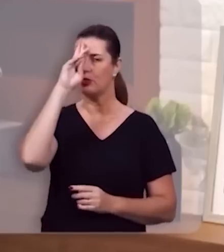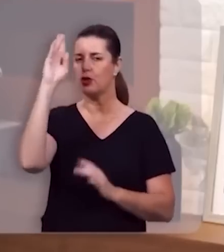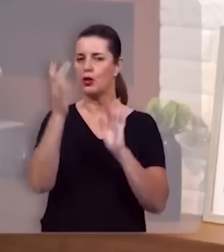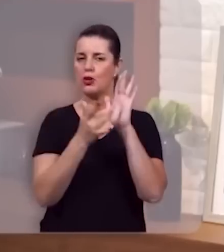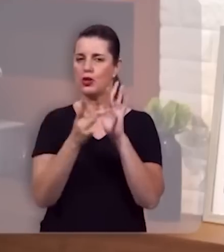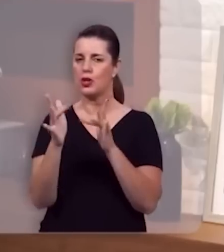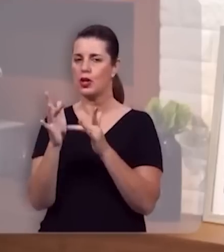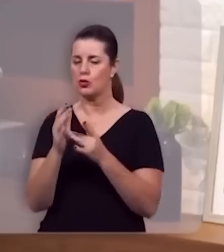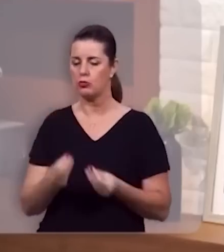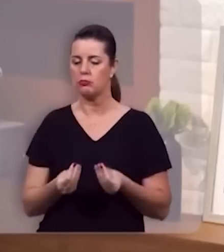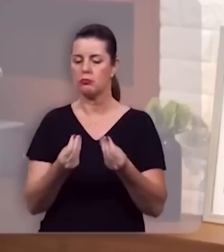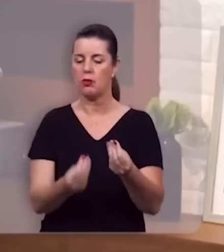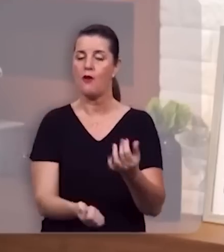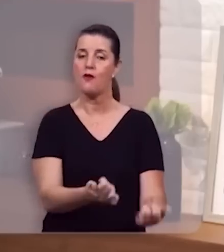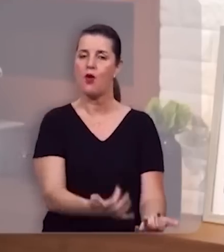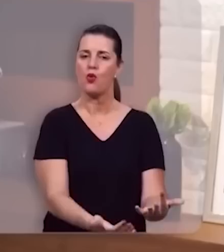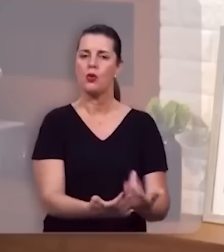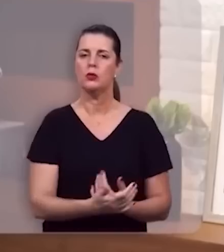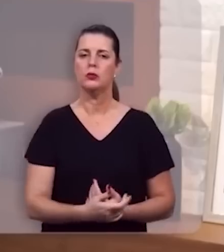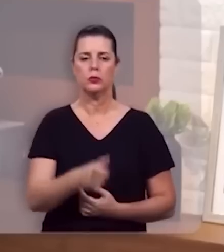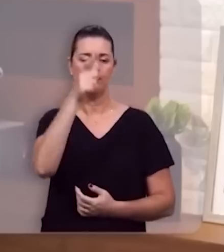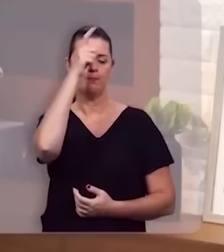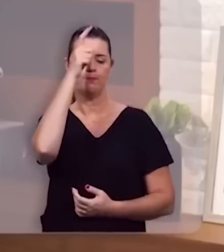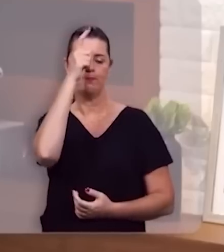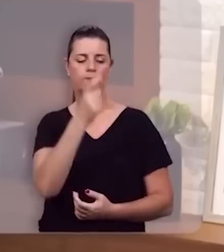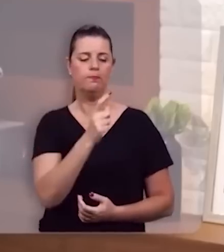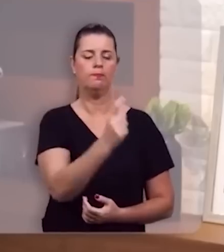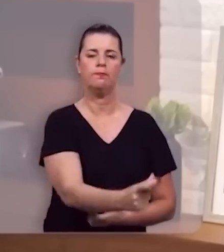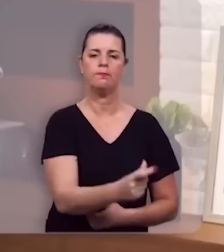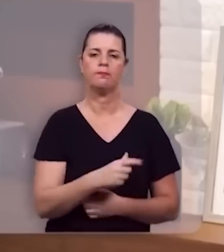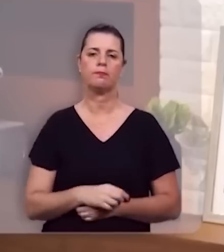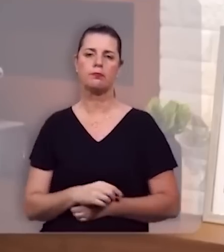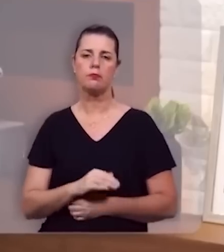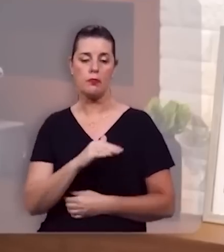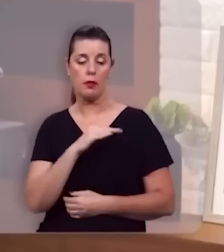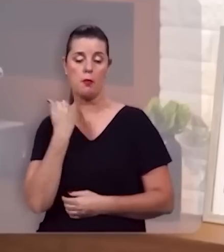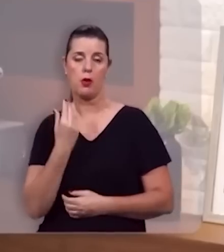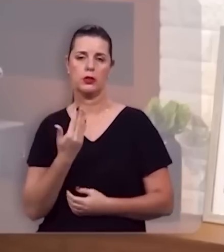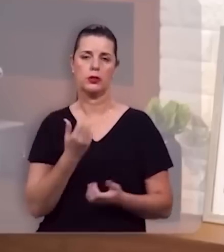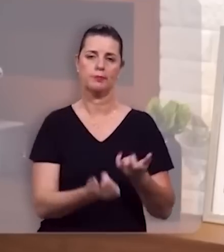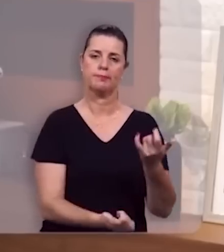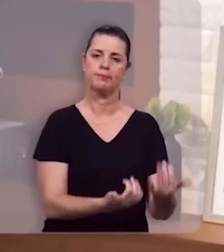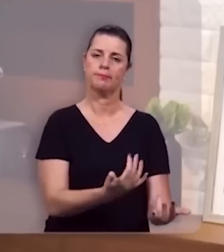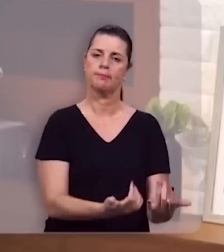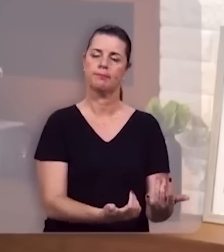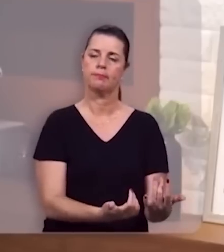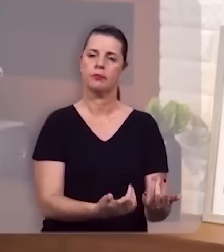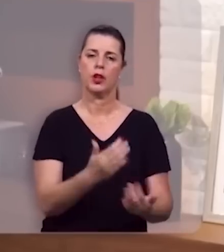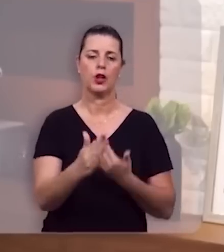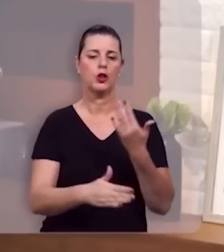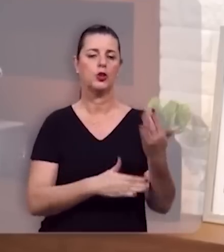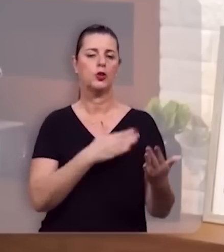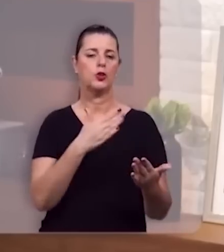Jesus lançará no lago do fogo o diabo, a morte. E